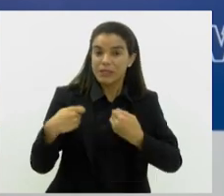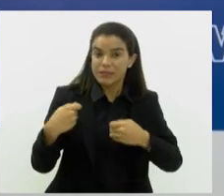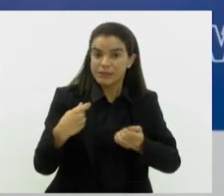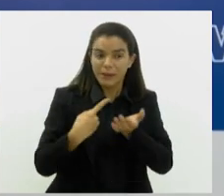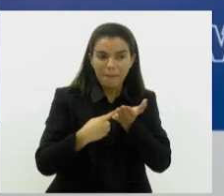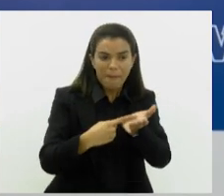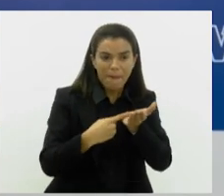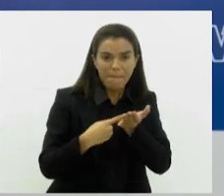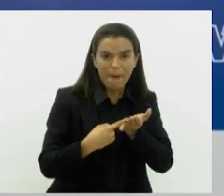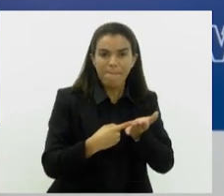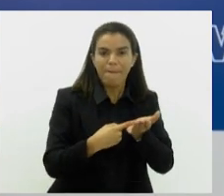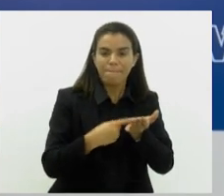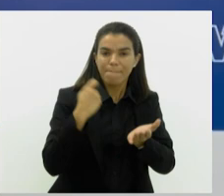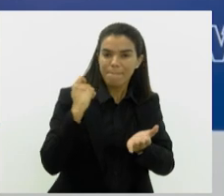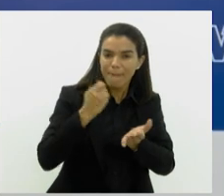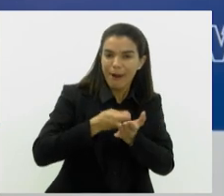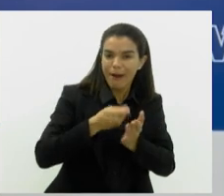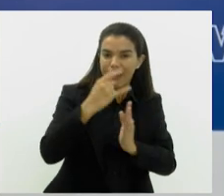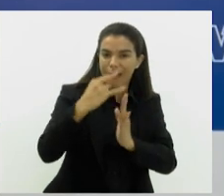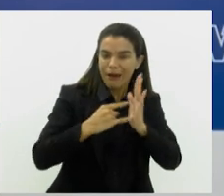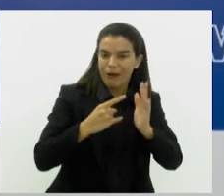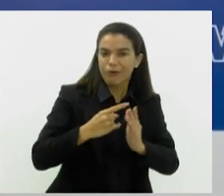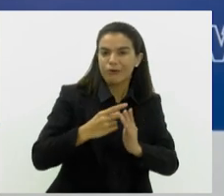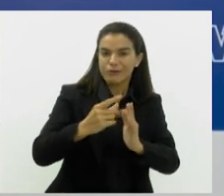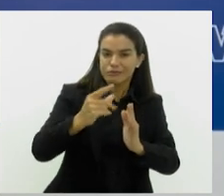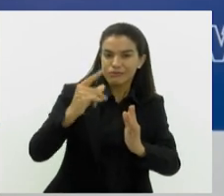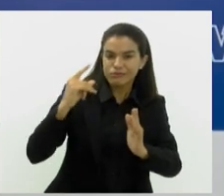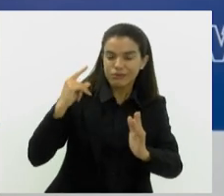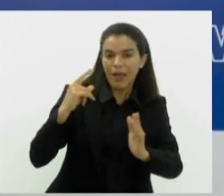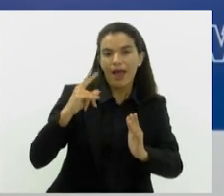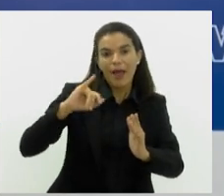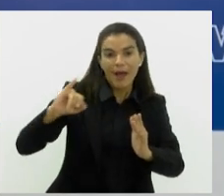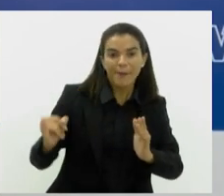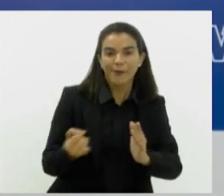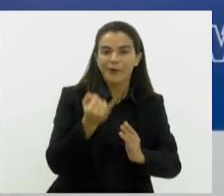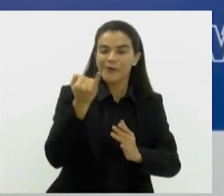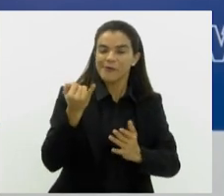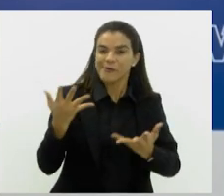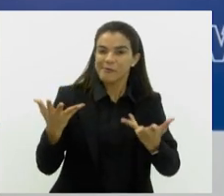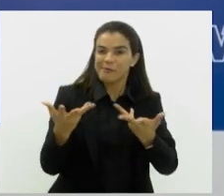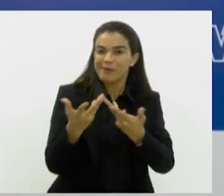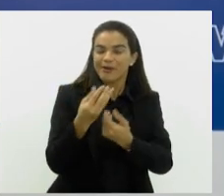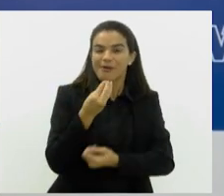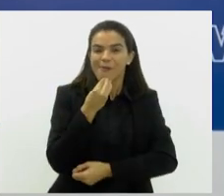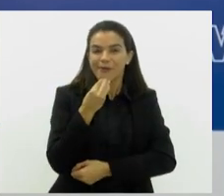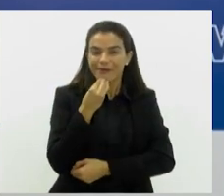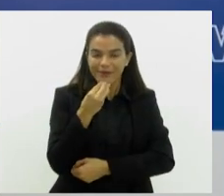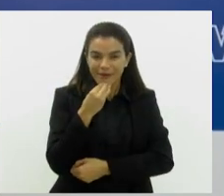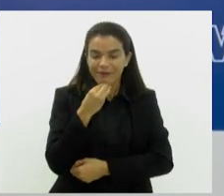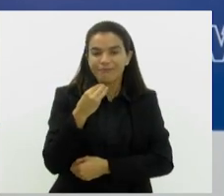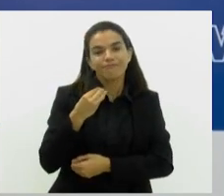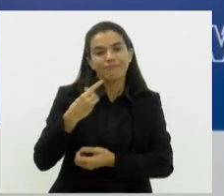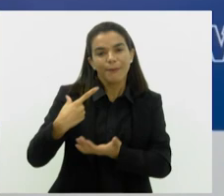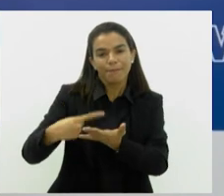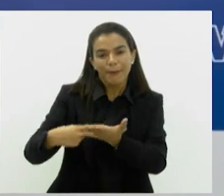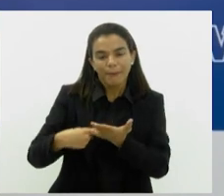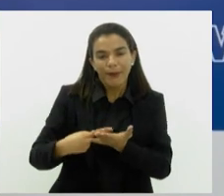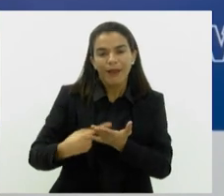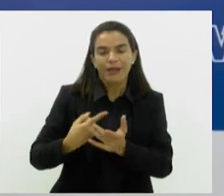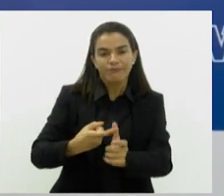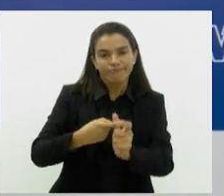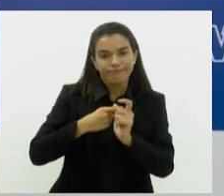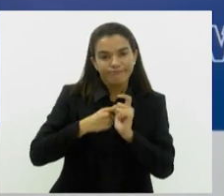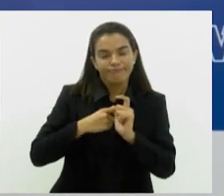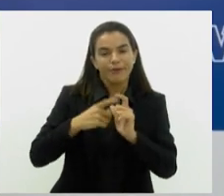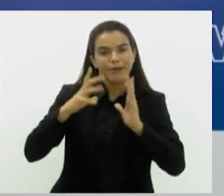negociar suas dívidas, vem até o Procon e aproveite a excelente oportunidade para negociar seus débitos e